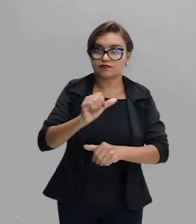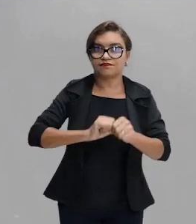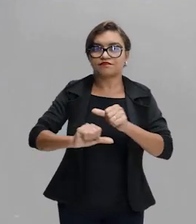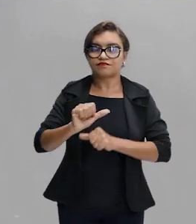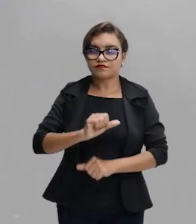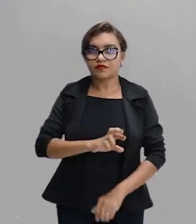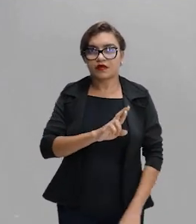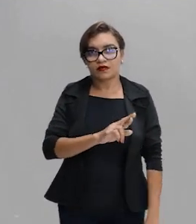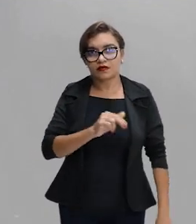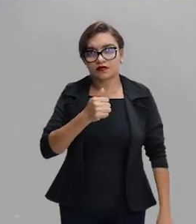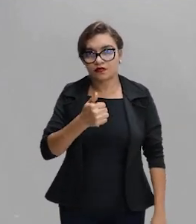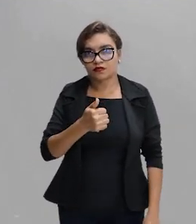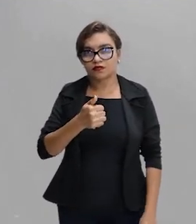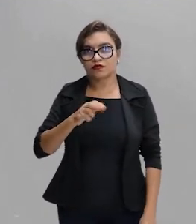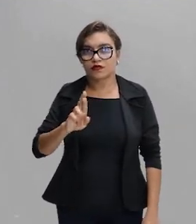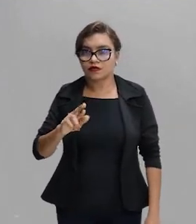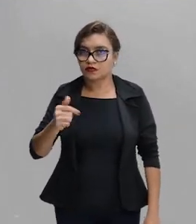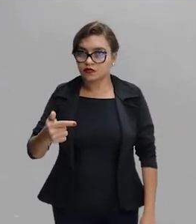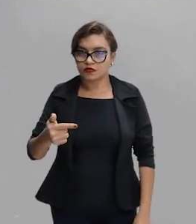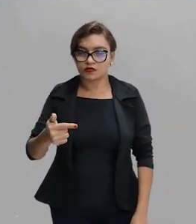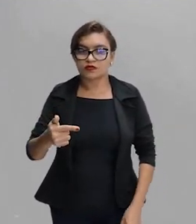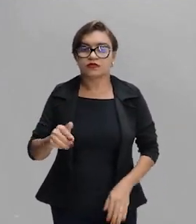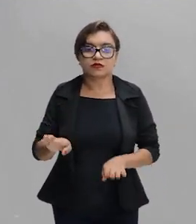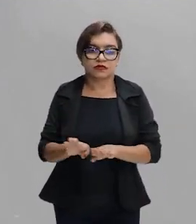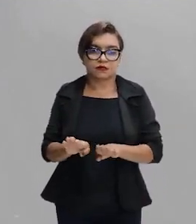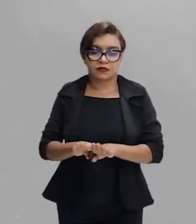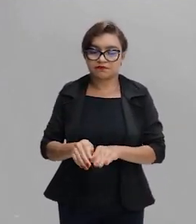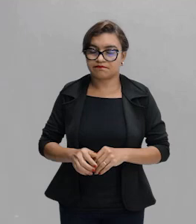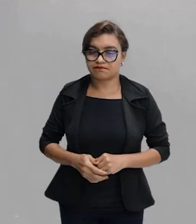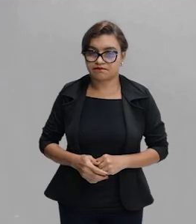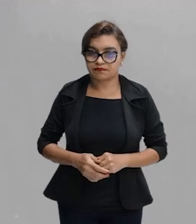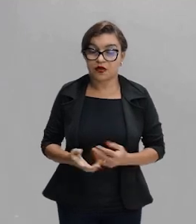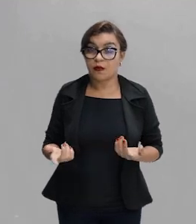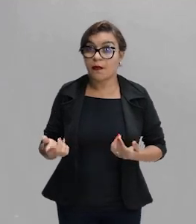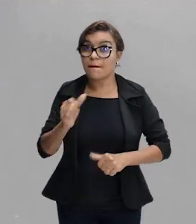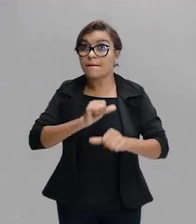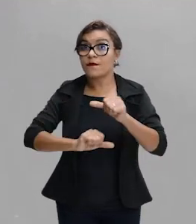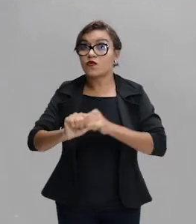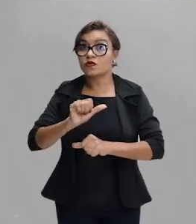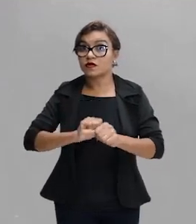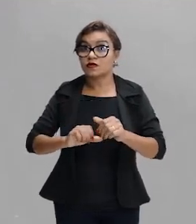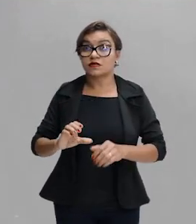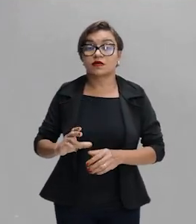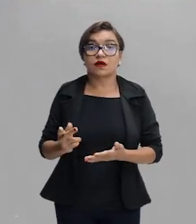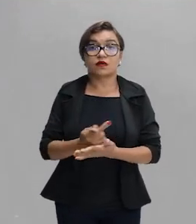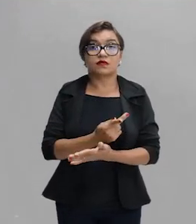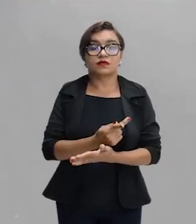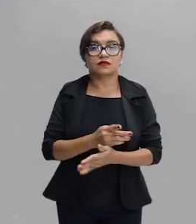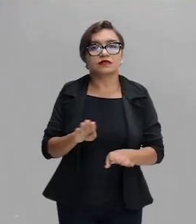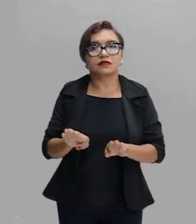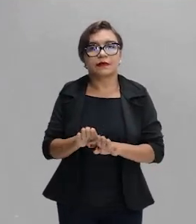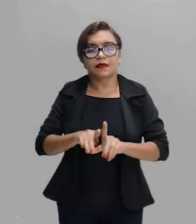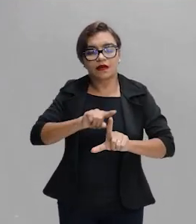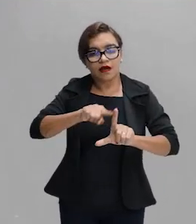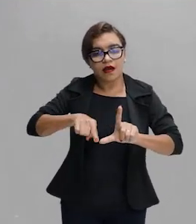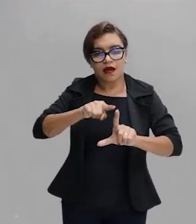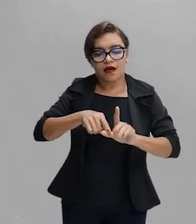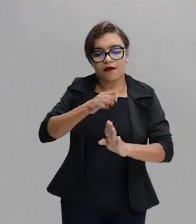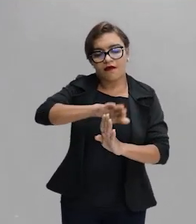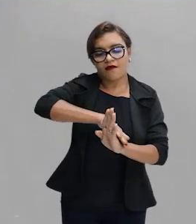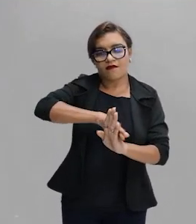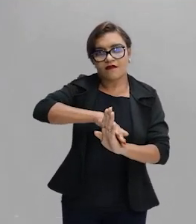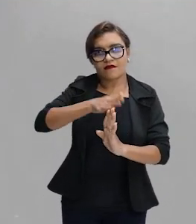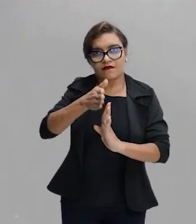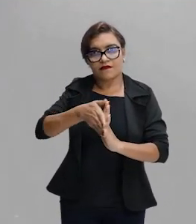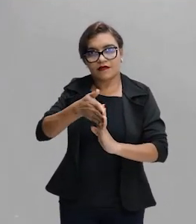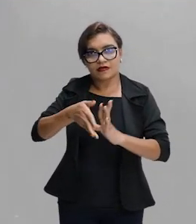r2 e por aí vai. Ok? Então, o desvio que vai acontecer é esse. E também o ângulo entre as faces as faces não paralelas.